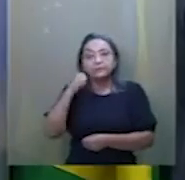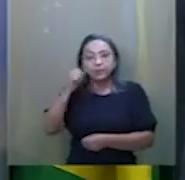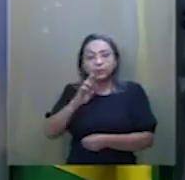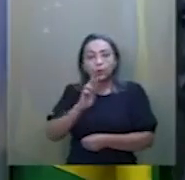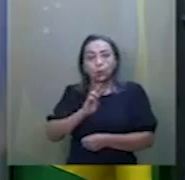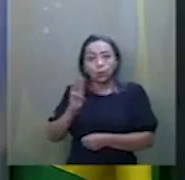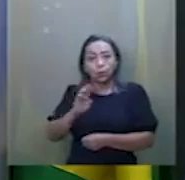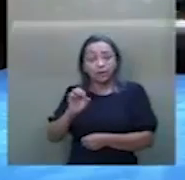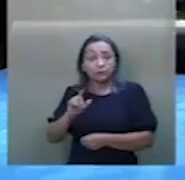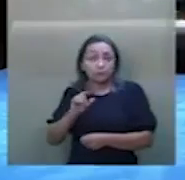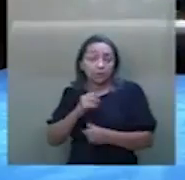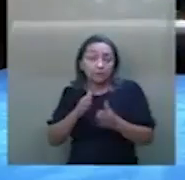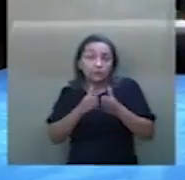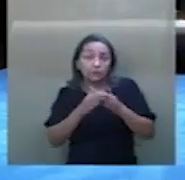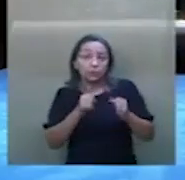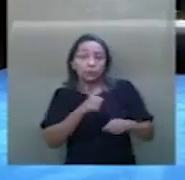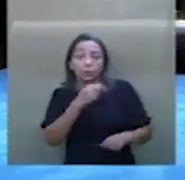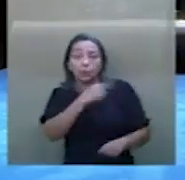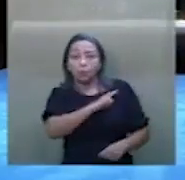Muito obrigado, senhor presidente.